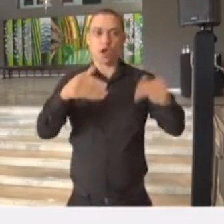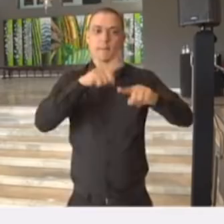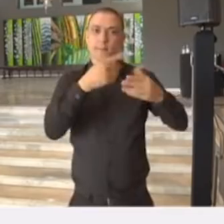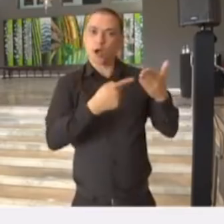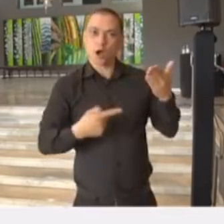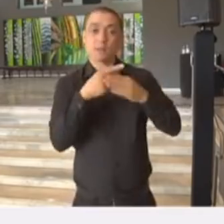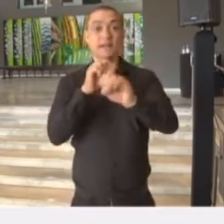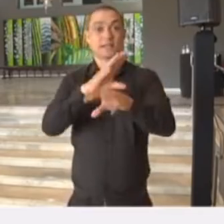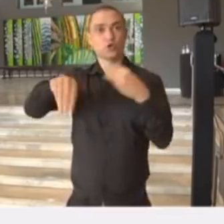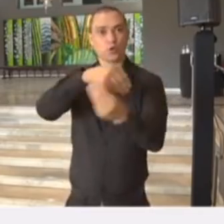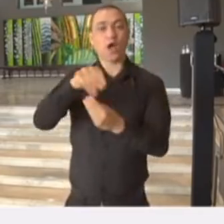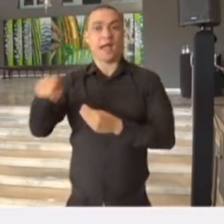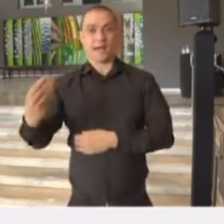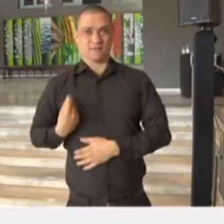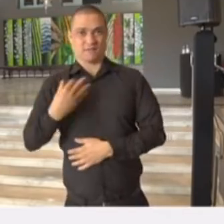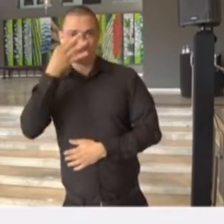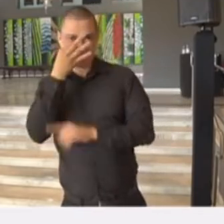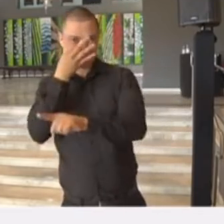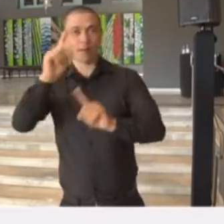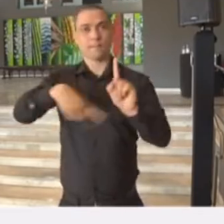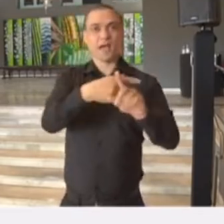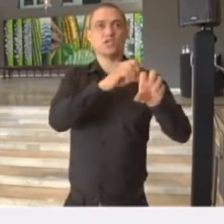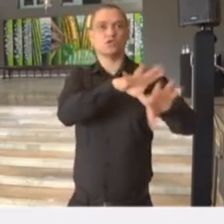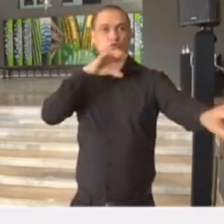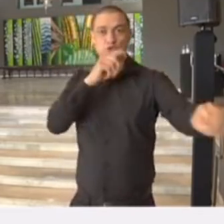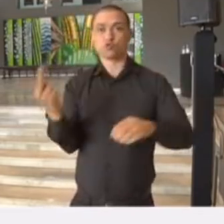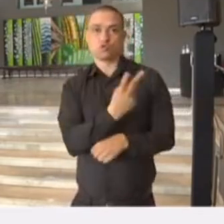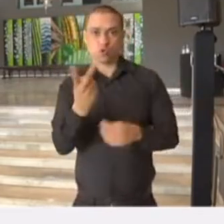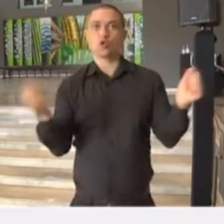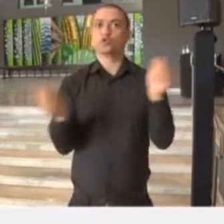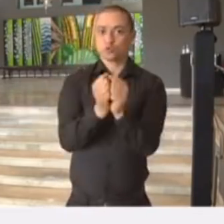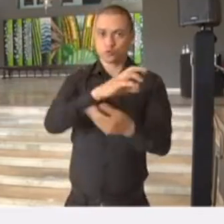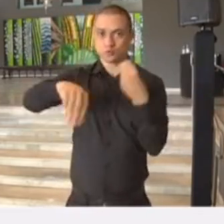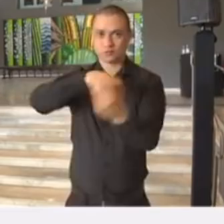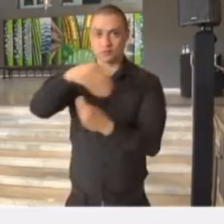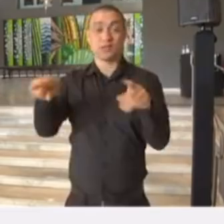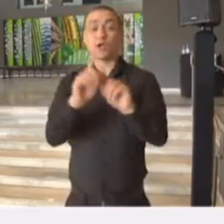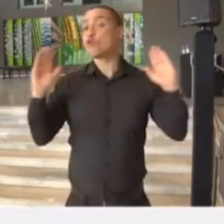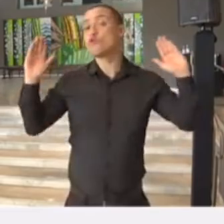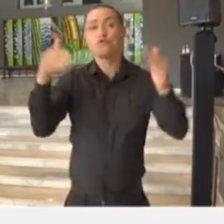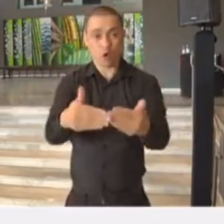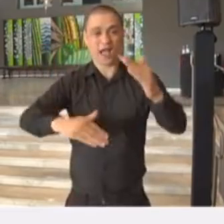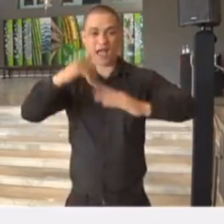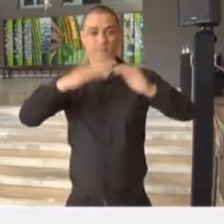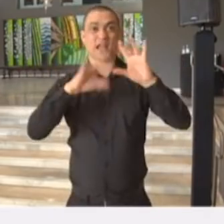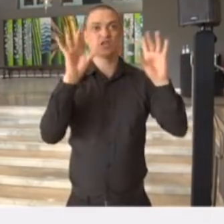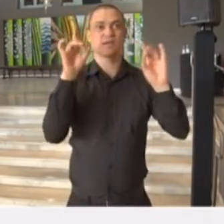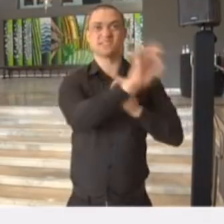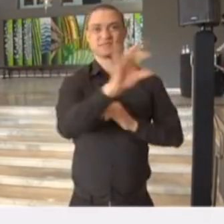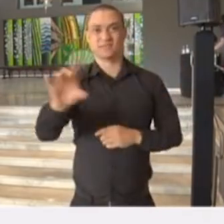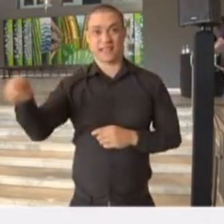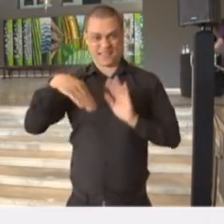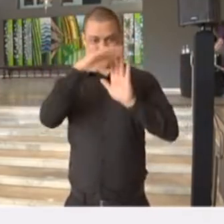ensino híbrido, ou seja, vamos usar o presencial, que é fundamental, mas também usando a tecnologia e com foco, sim, em habilidades essenciais. Este